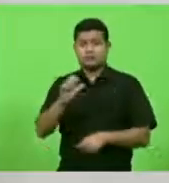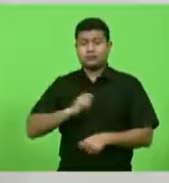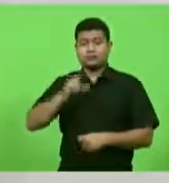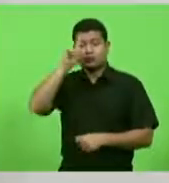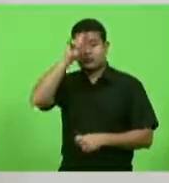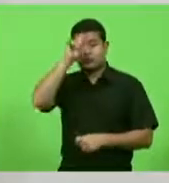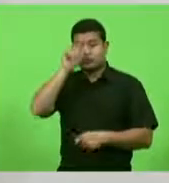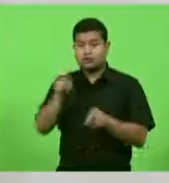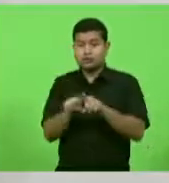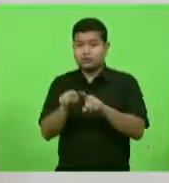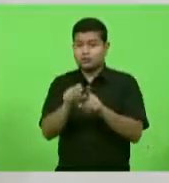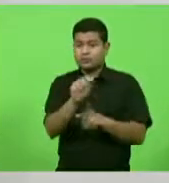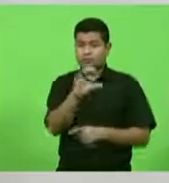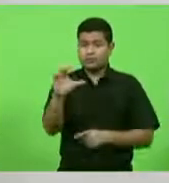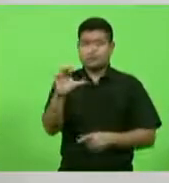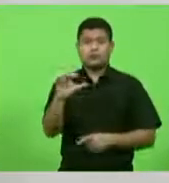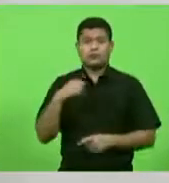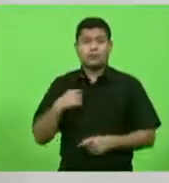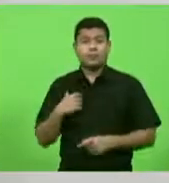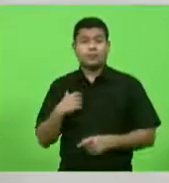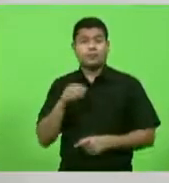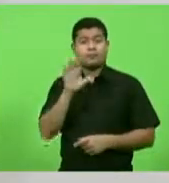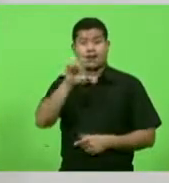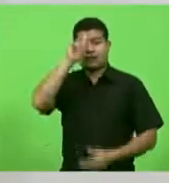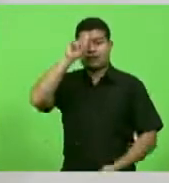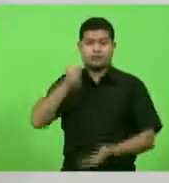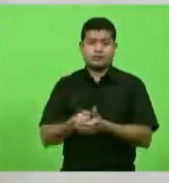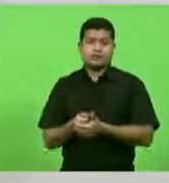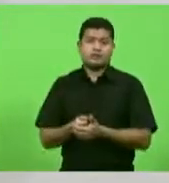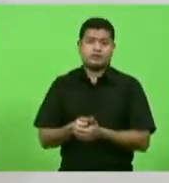catarinenses. Contudo, a decisão tomada